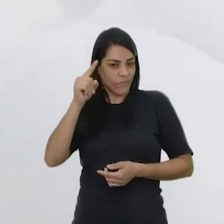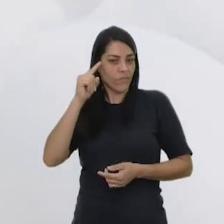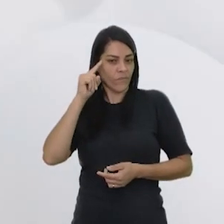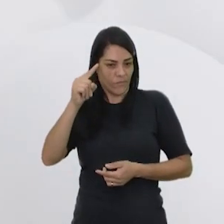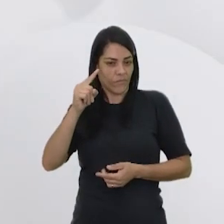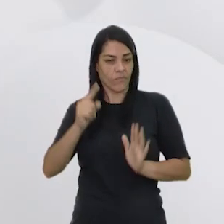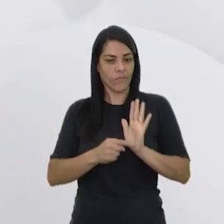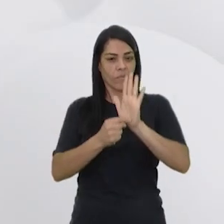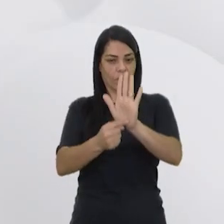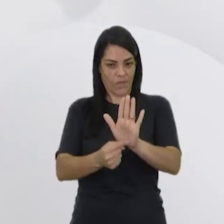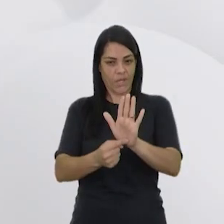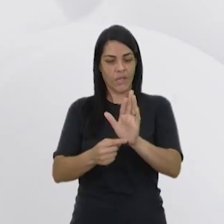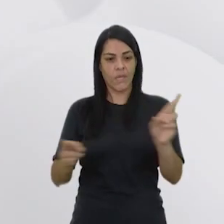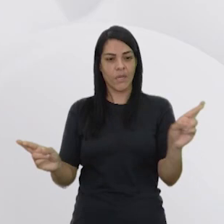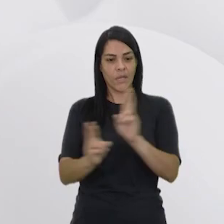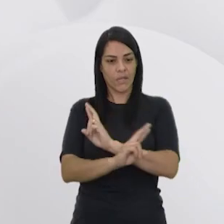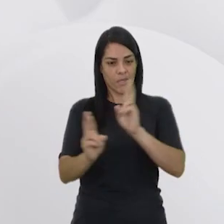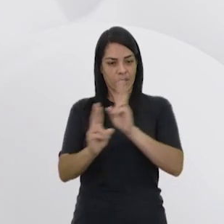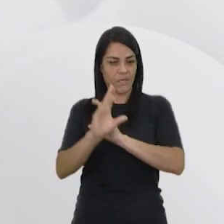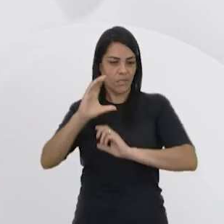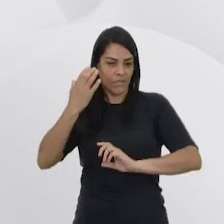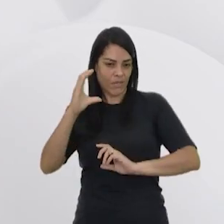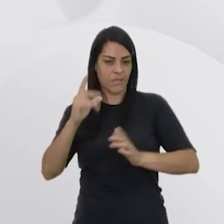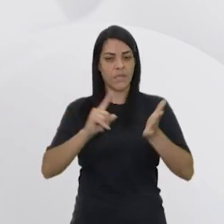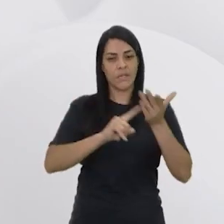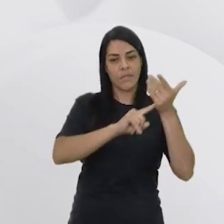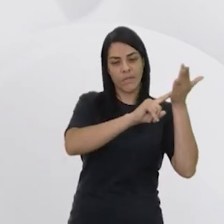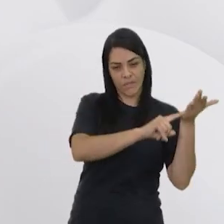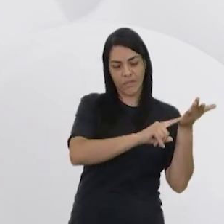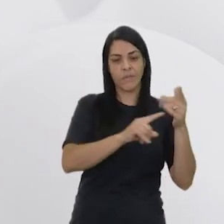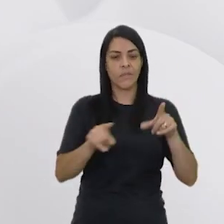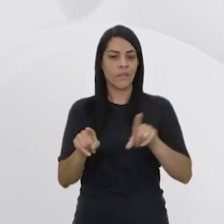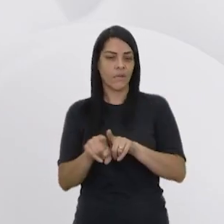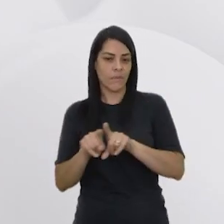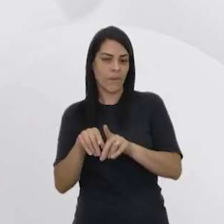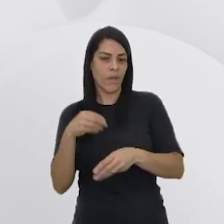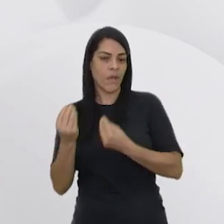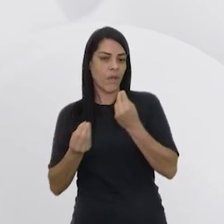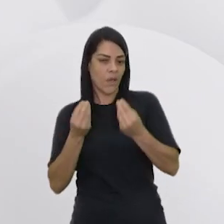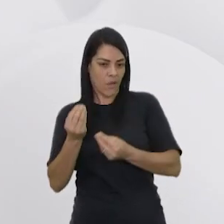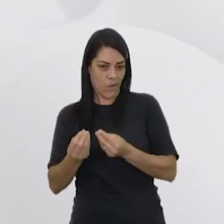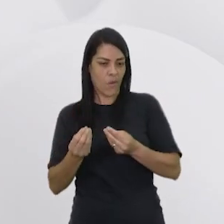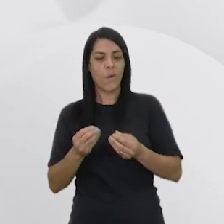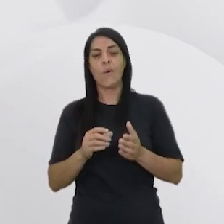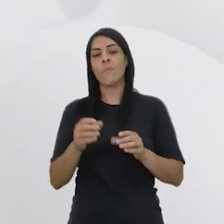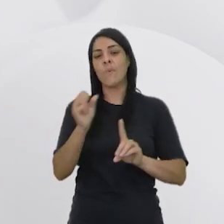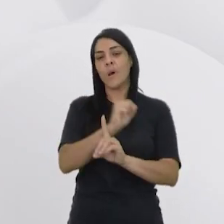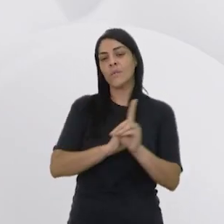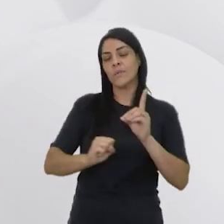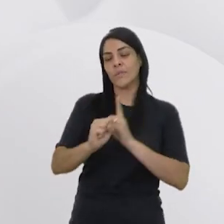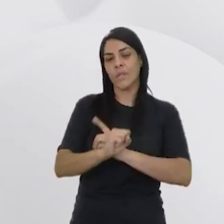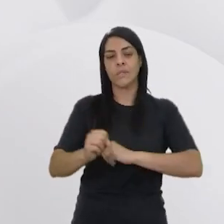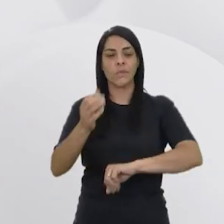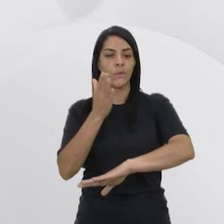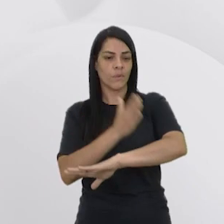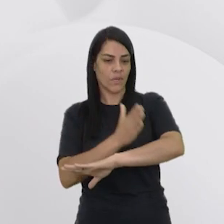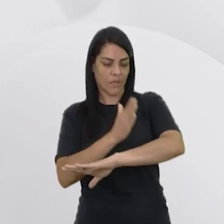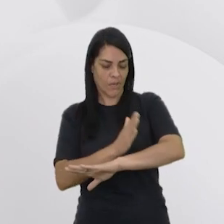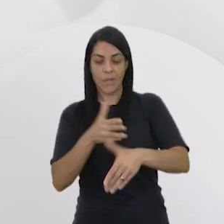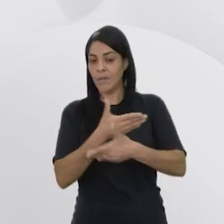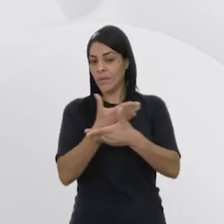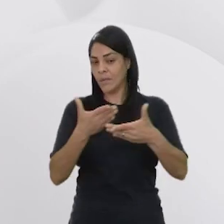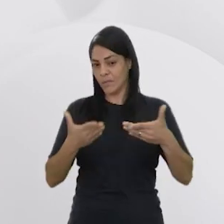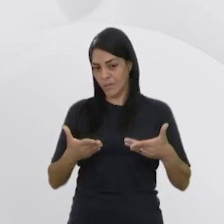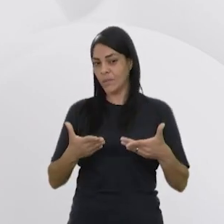que apresentem relações entre ciência e tecnologia, bem como as questões da sociedade contemporânea. Então, enquanto a gente estiver